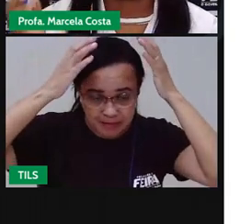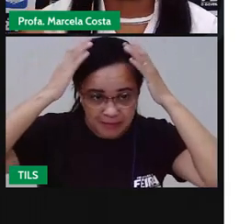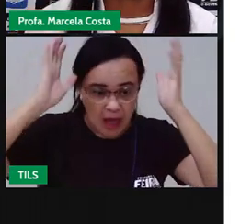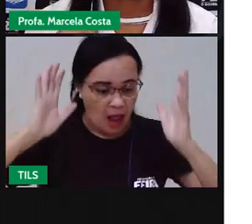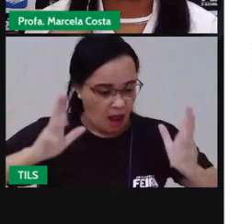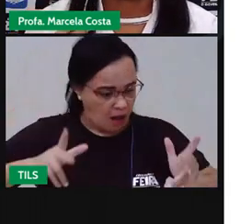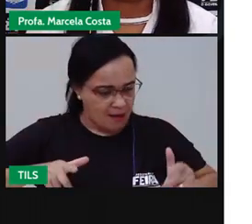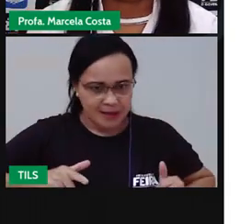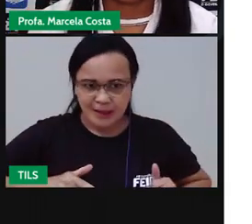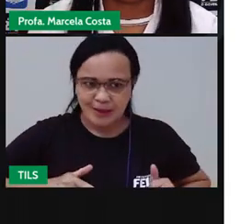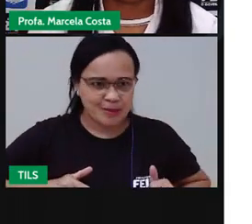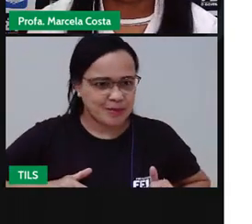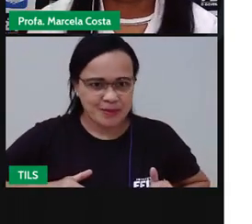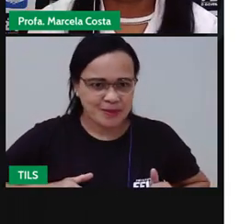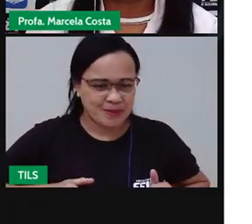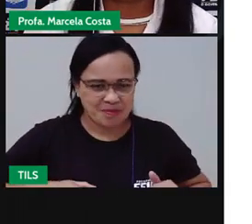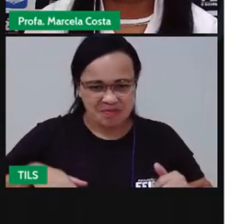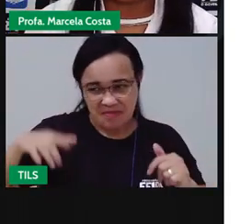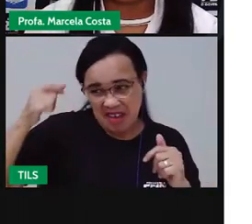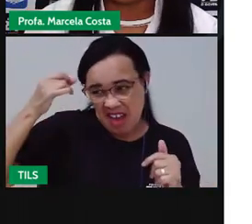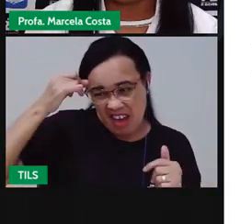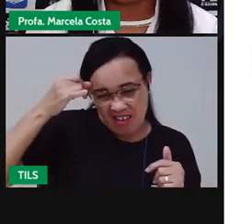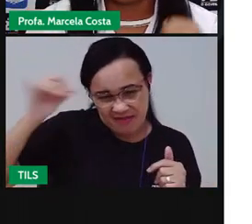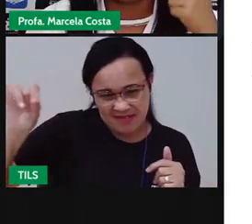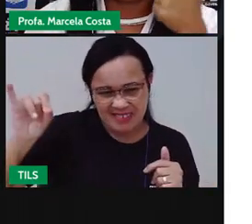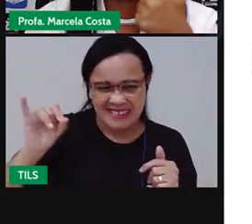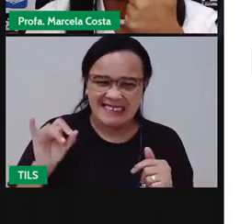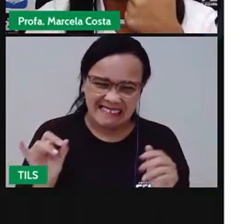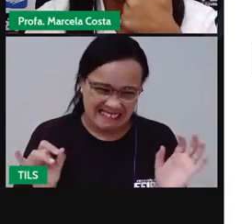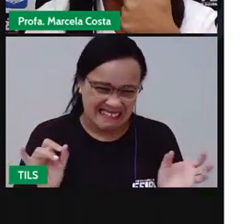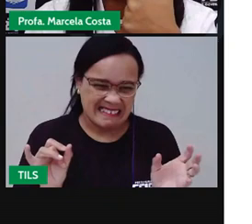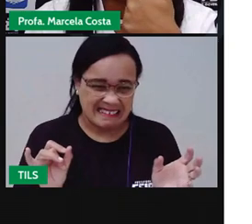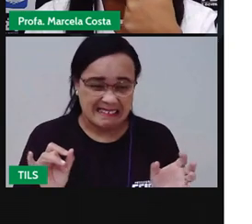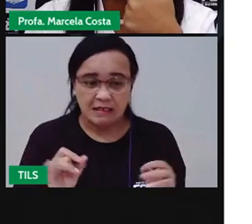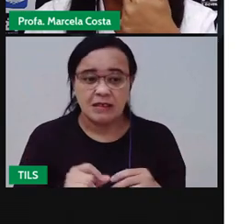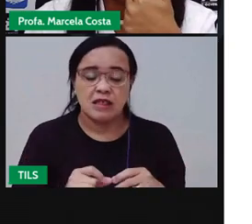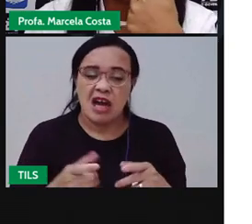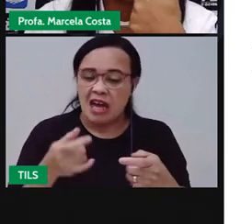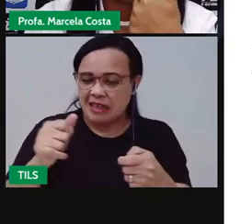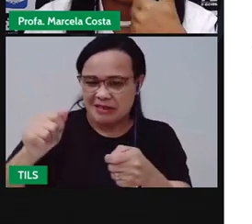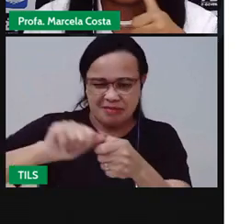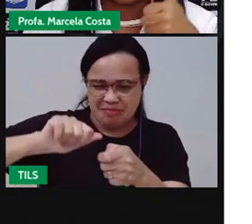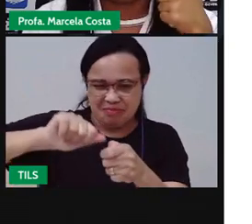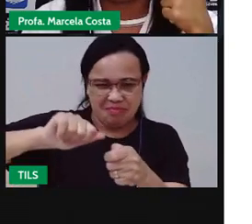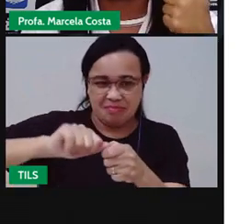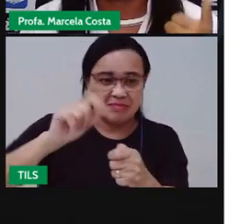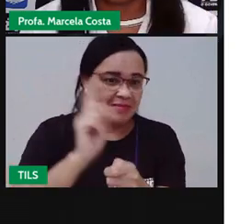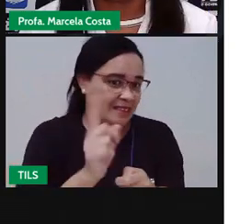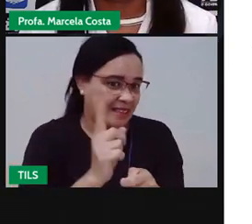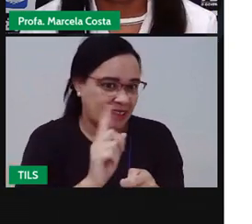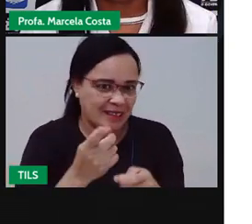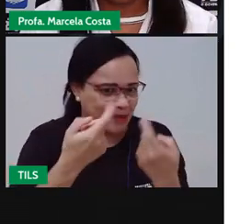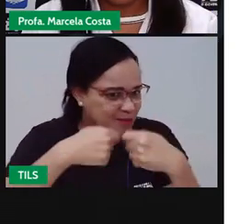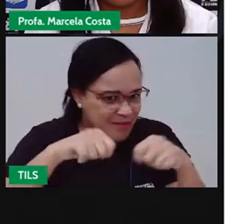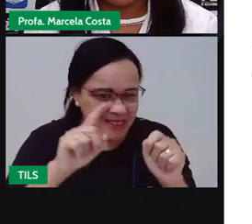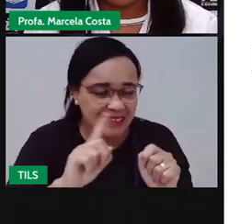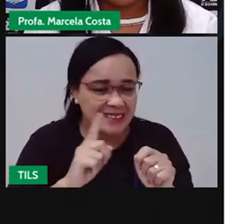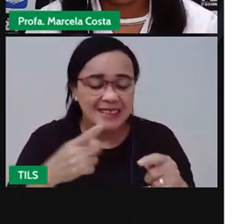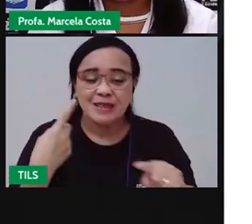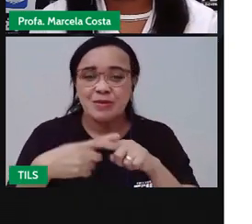aí na sua cabeça, nos seus cabelos. E você não precisa utilizar aí o dedo, o polegar para matar